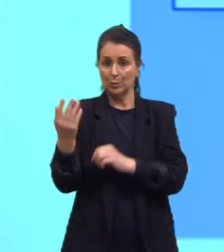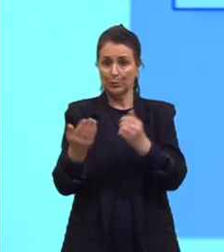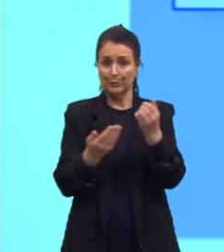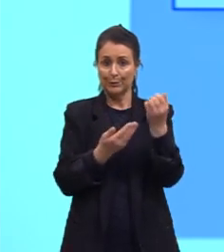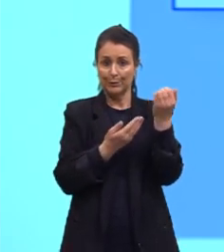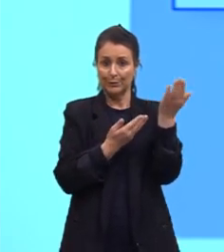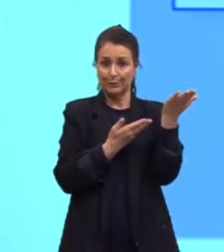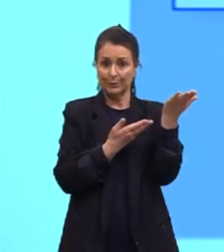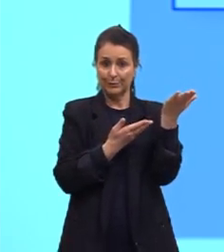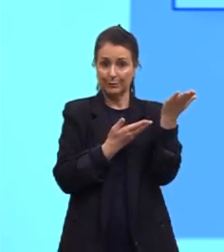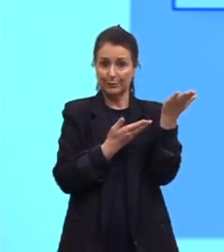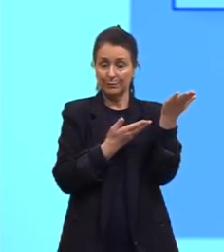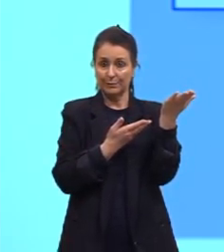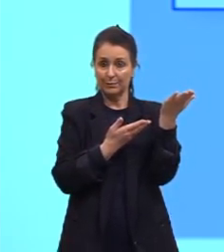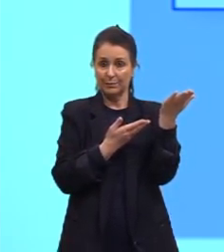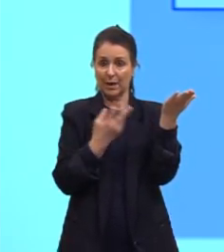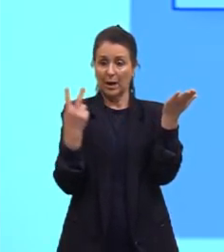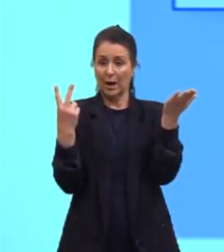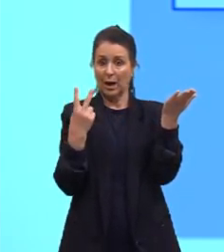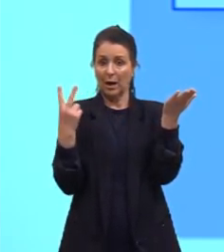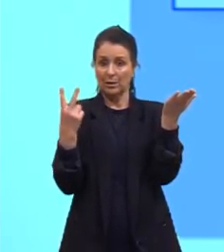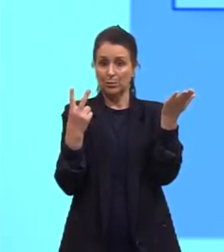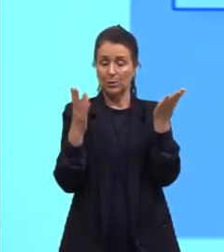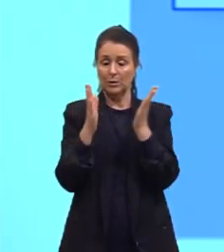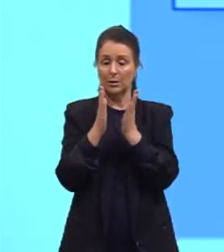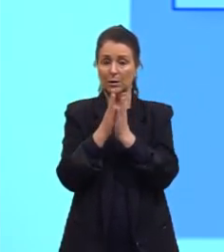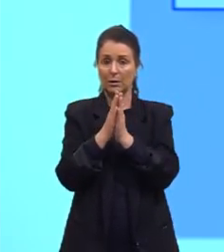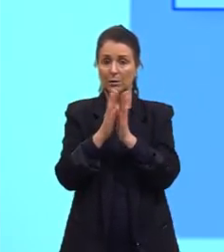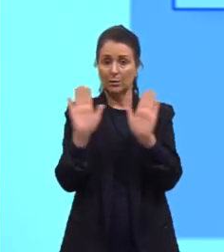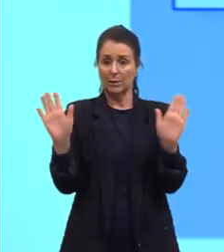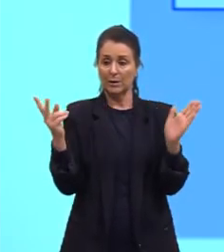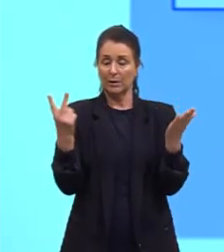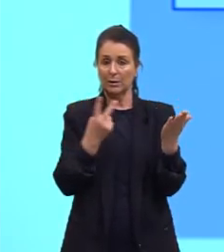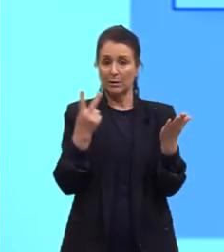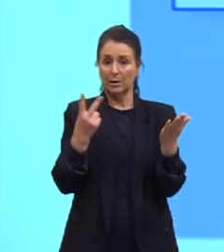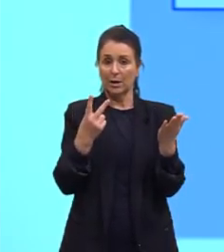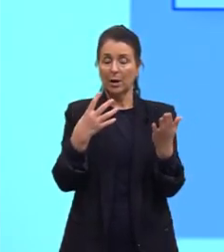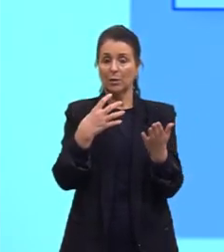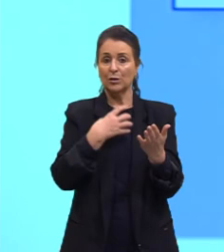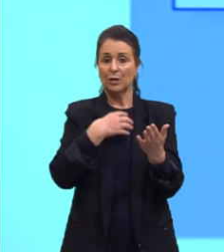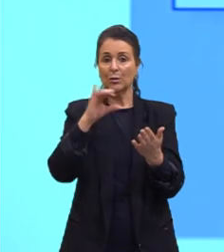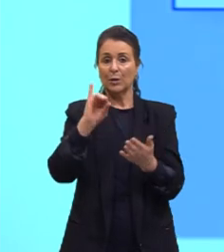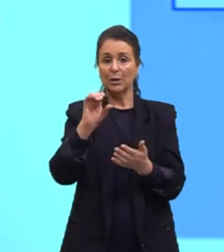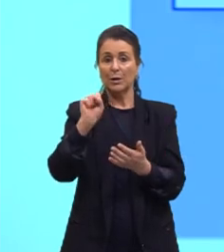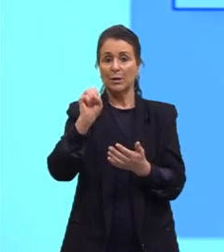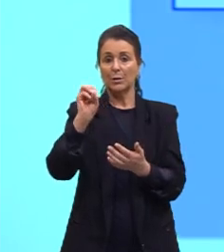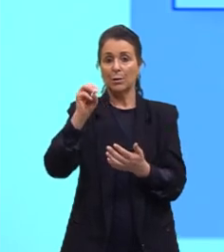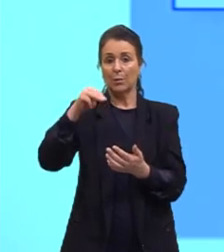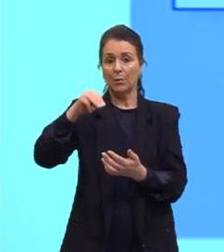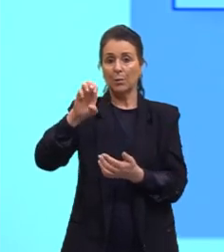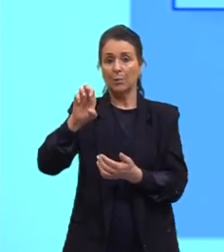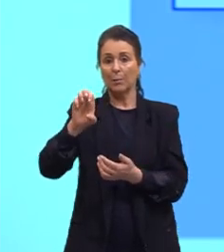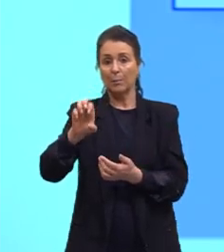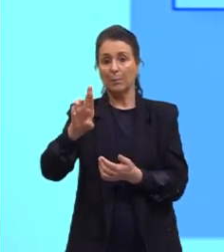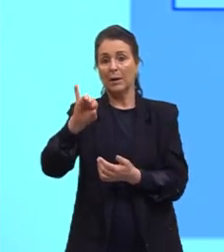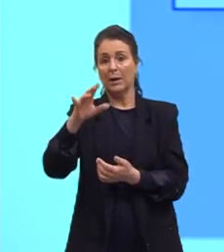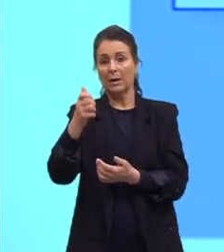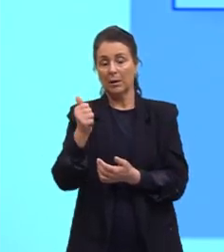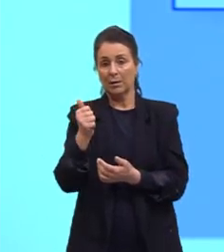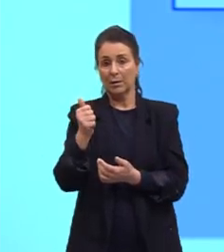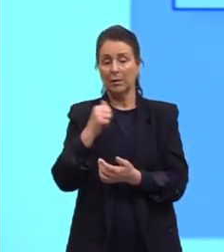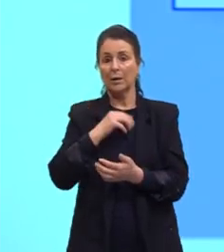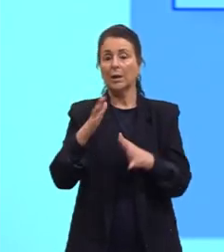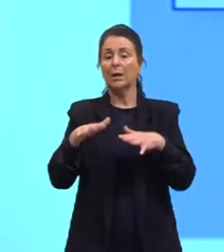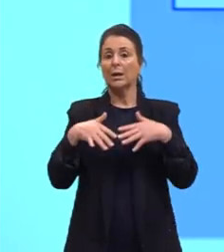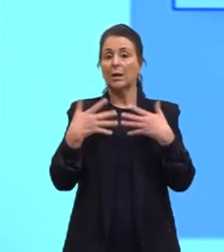lumirrubina e sua isomeria, uma forma isomérica, diz que é isomérica. Então, a gente parte já do